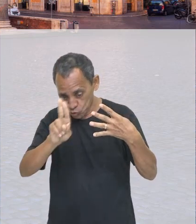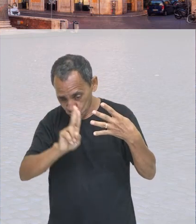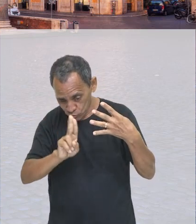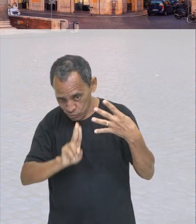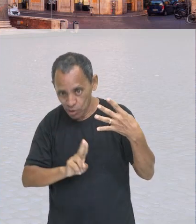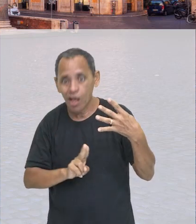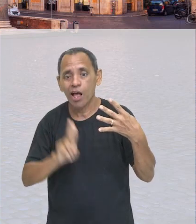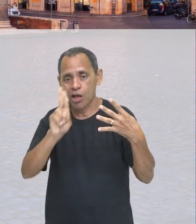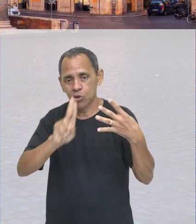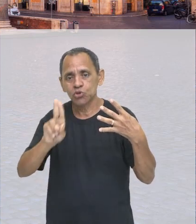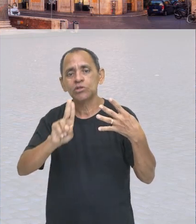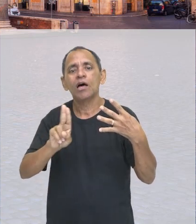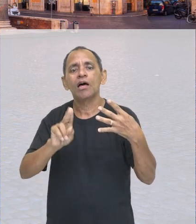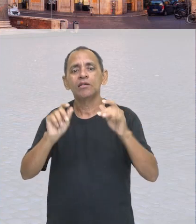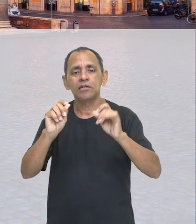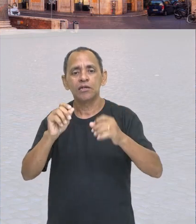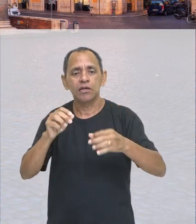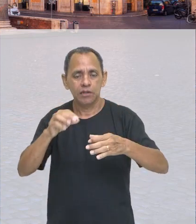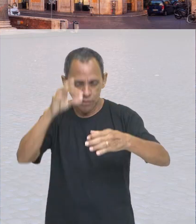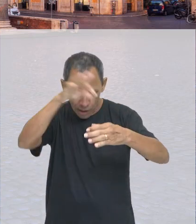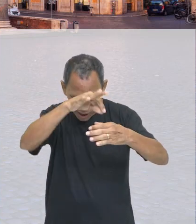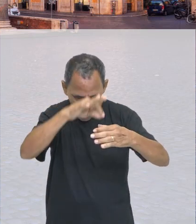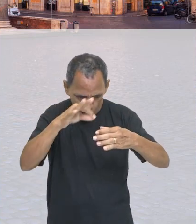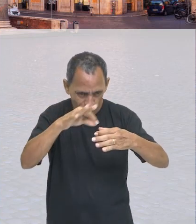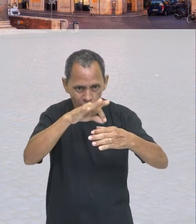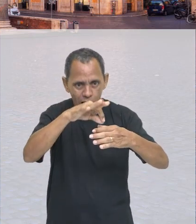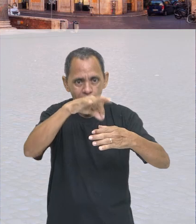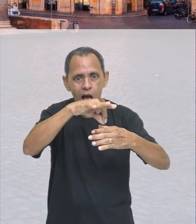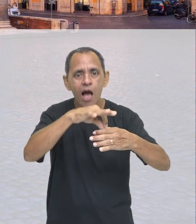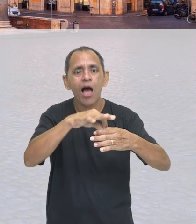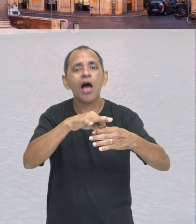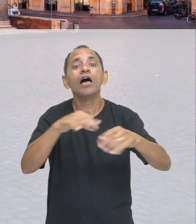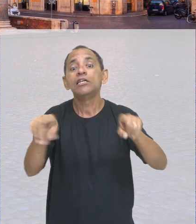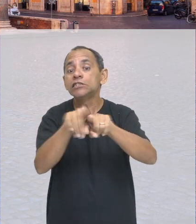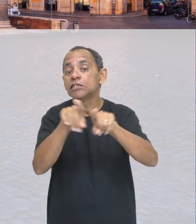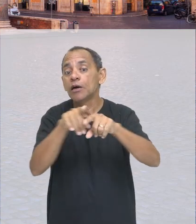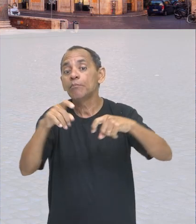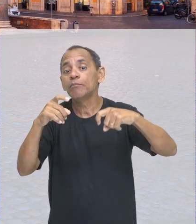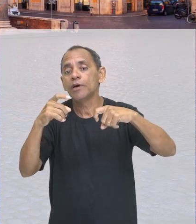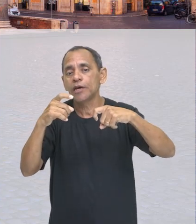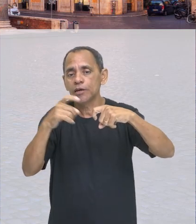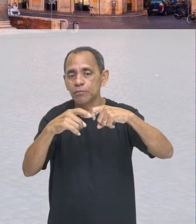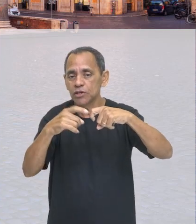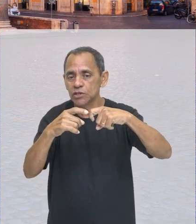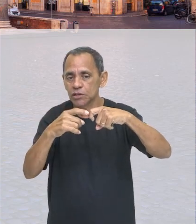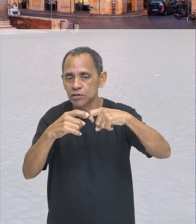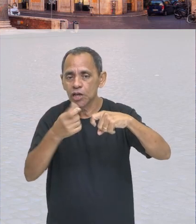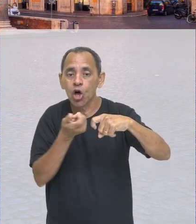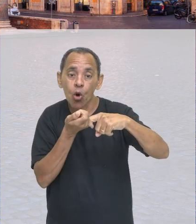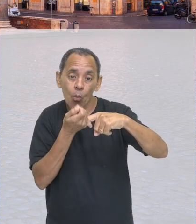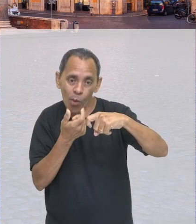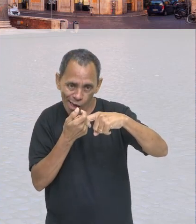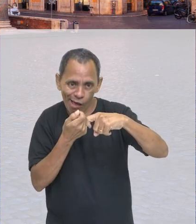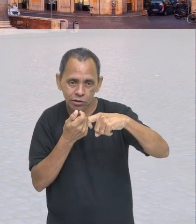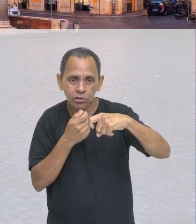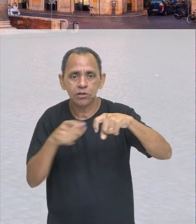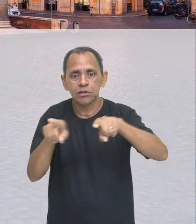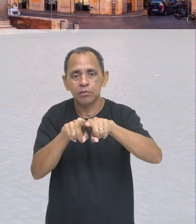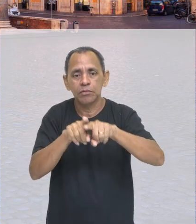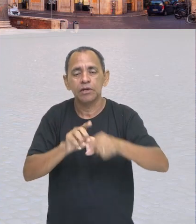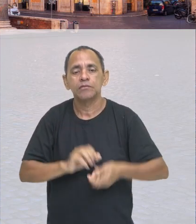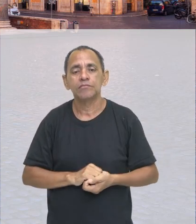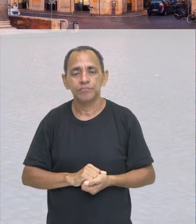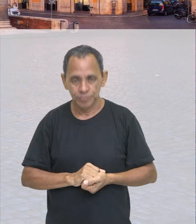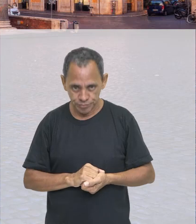mas que também poderiam ter uma utilização medicinal, tá bom? Então, essas plantas, essas ervas também eram